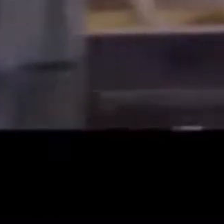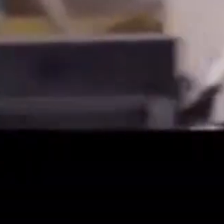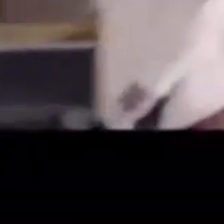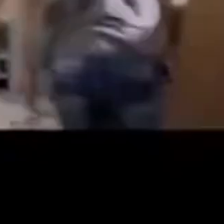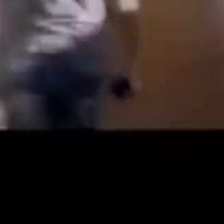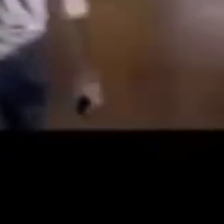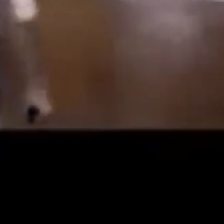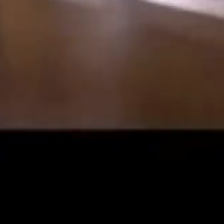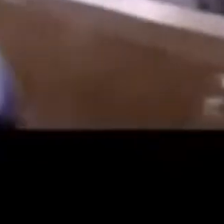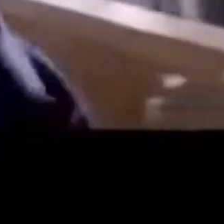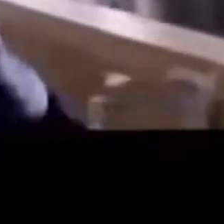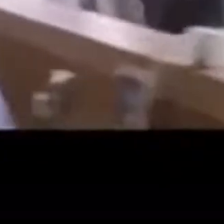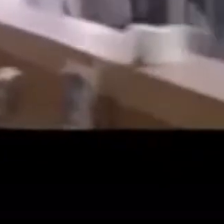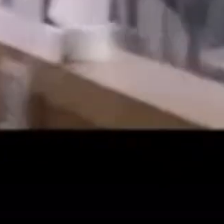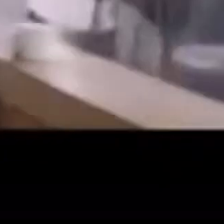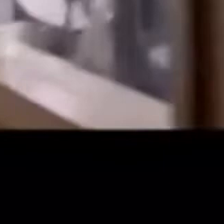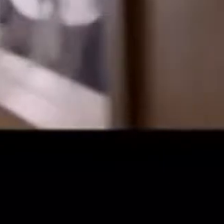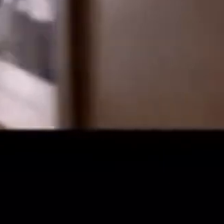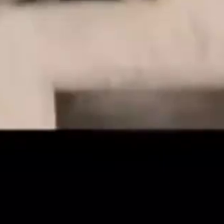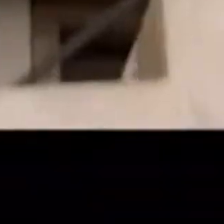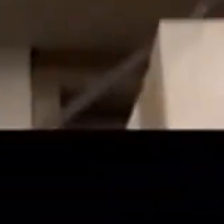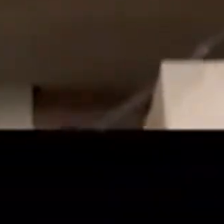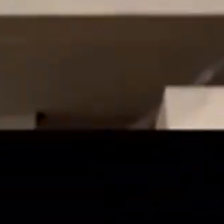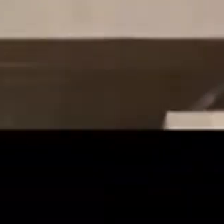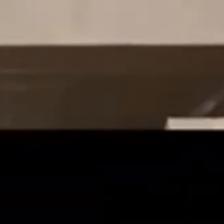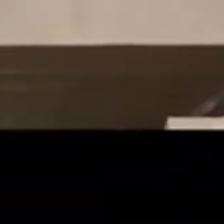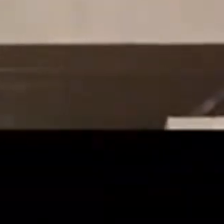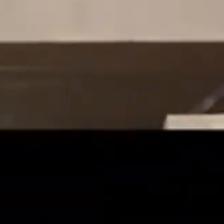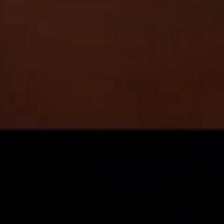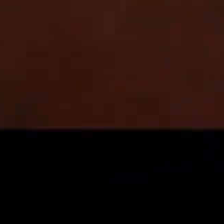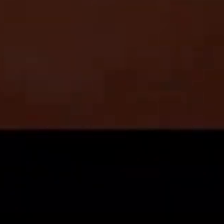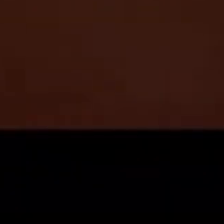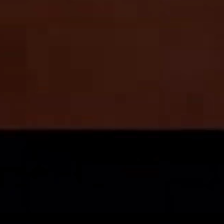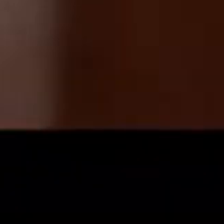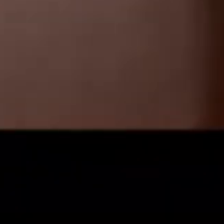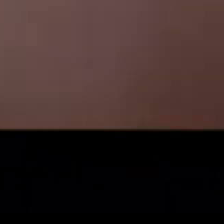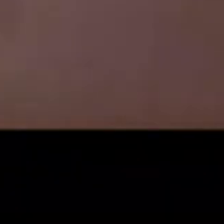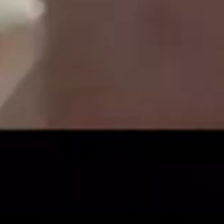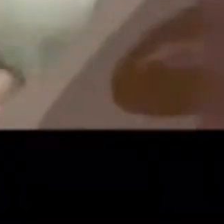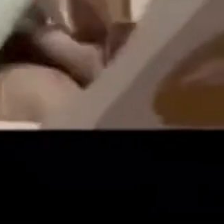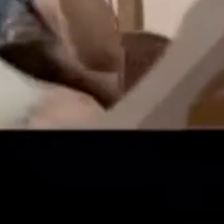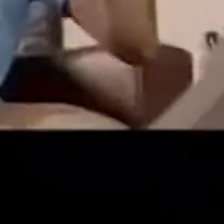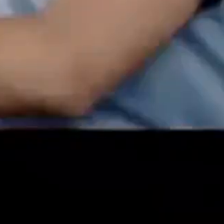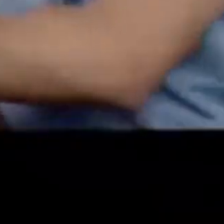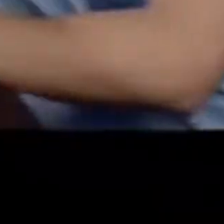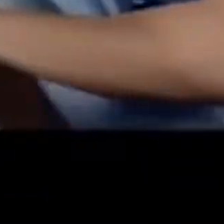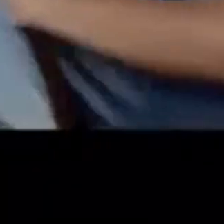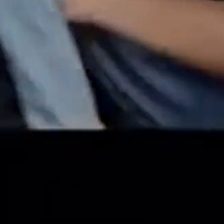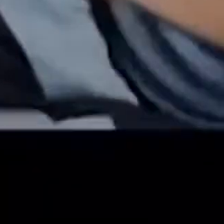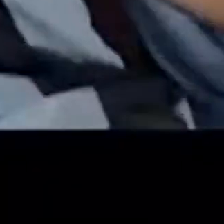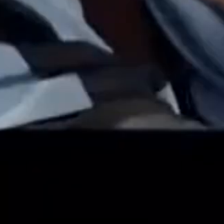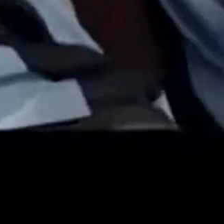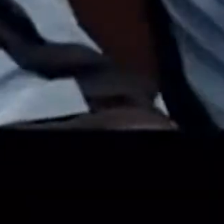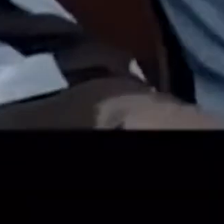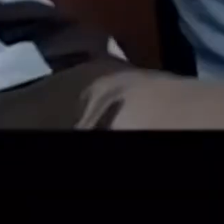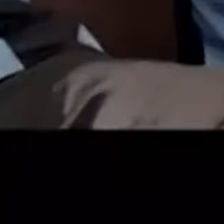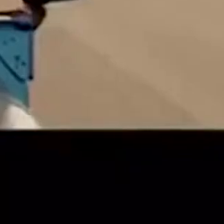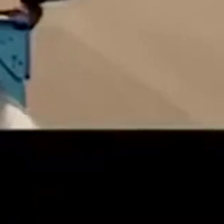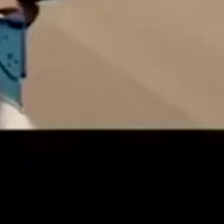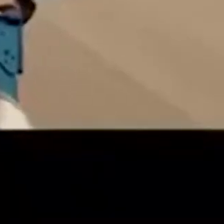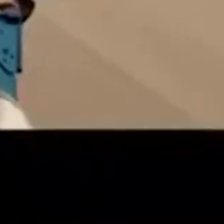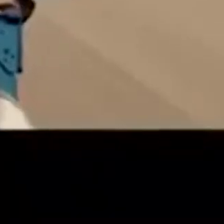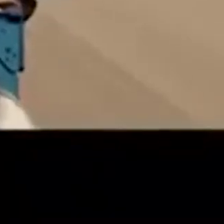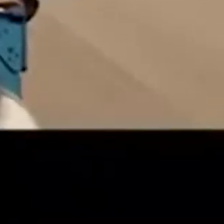A gente é assim. Trabalha para chegar ao fim de semana. Ver um joguinho, zoar o amigo,